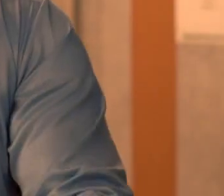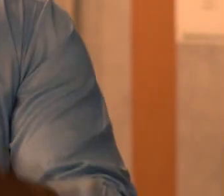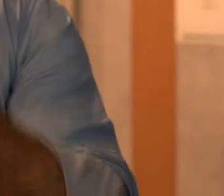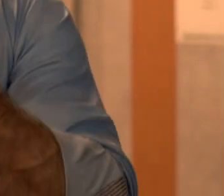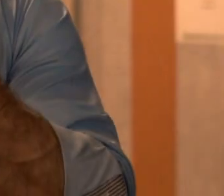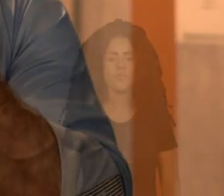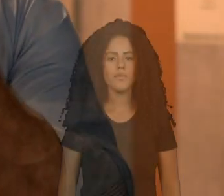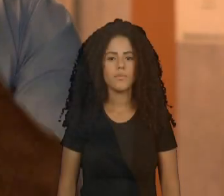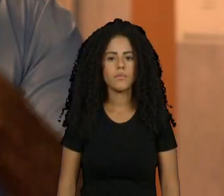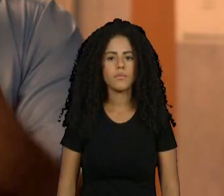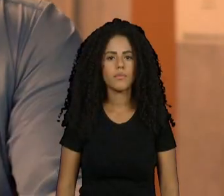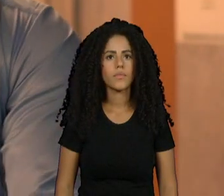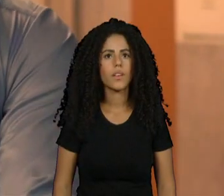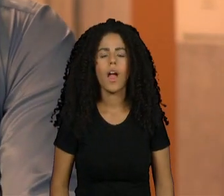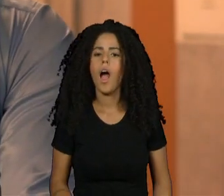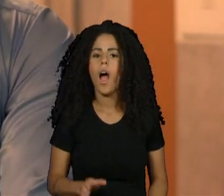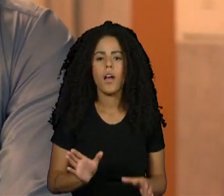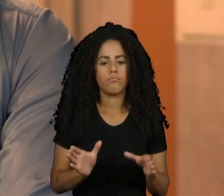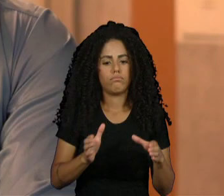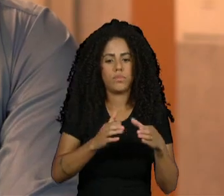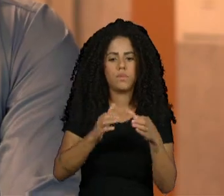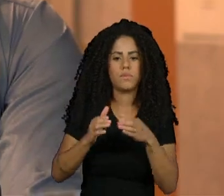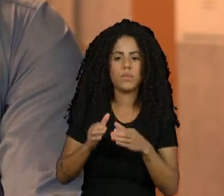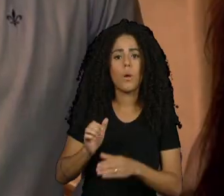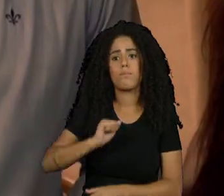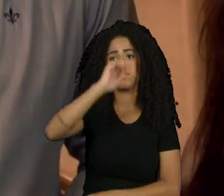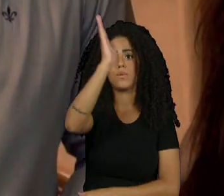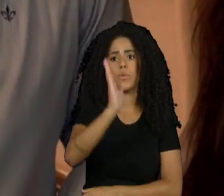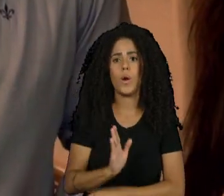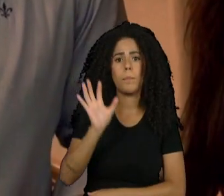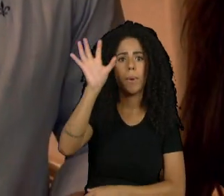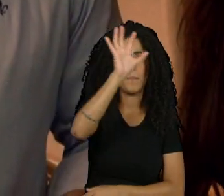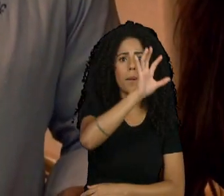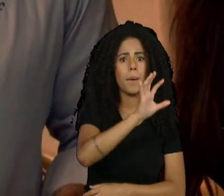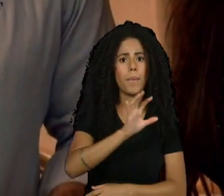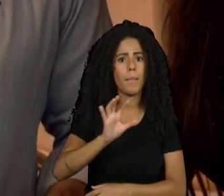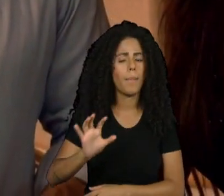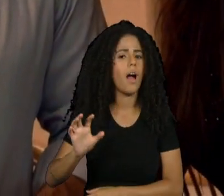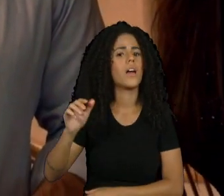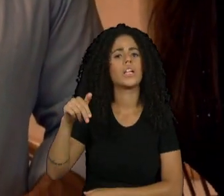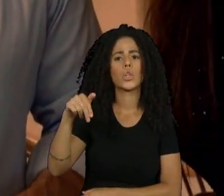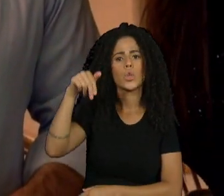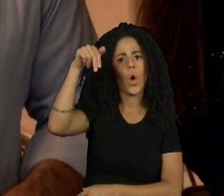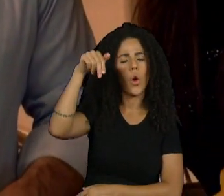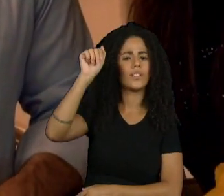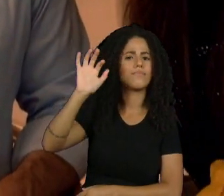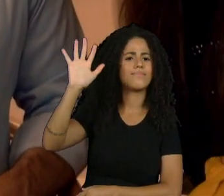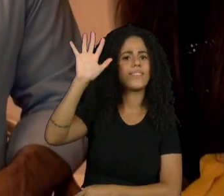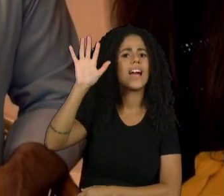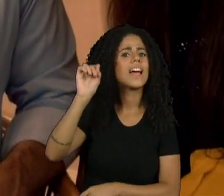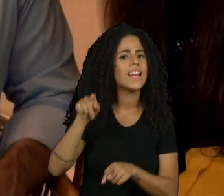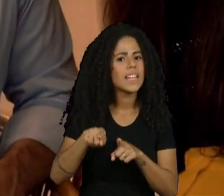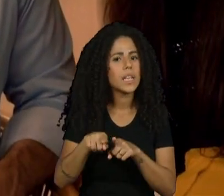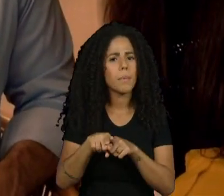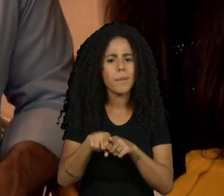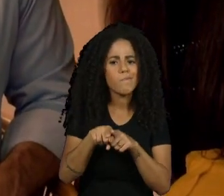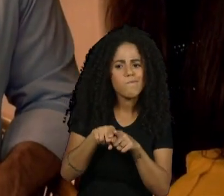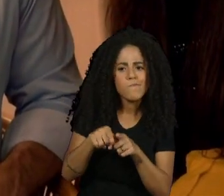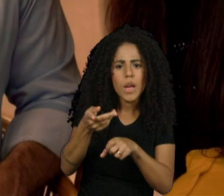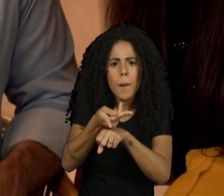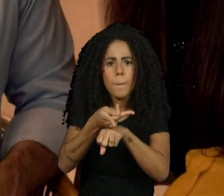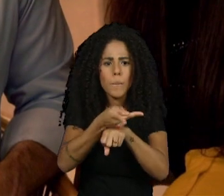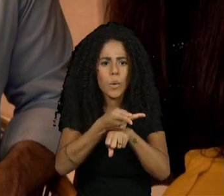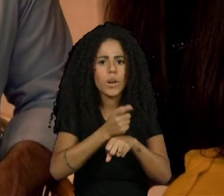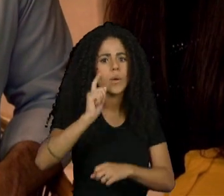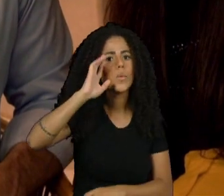É um grupo de meninas que vem de outras regiões do Brasil, grande parte da região norte e nordeste, que vem para São Paulo na brusca de o quê? De um